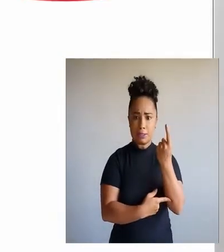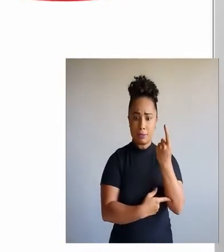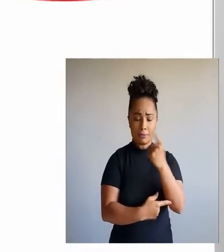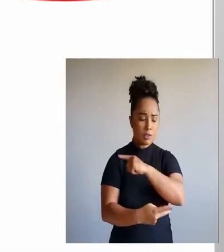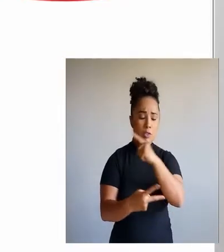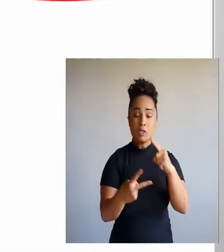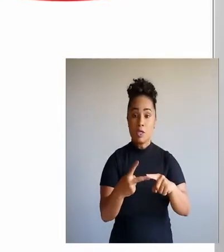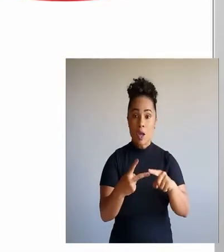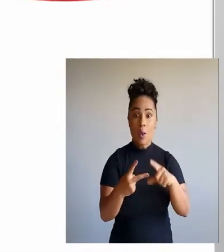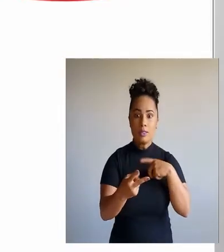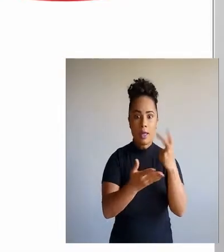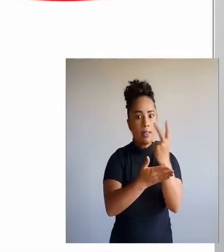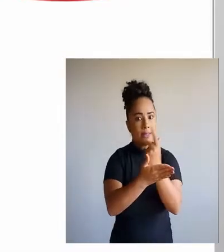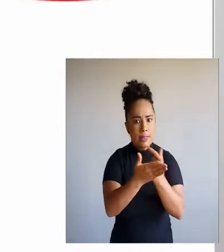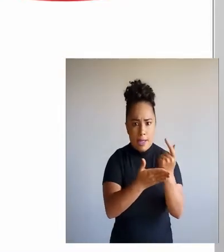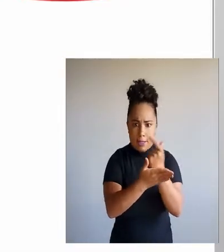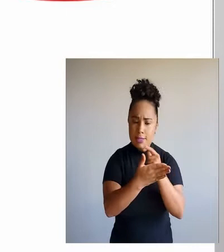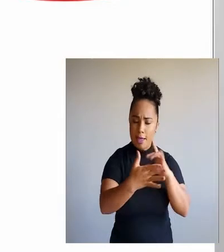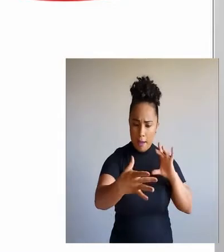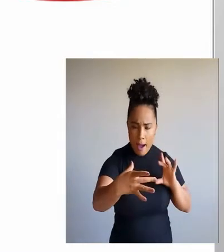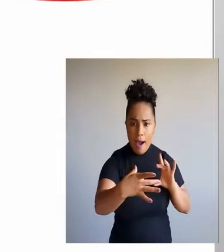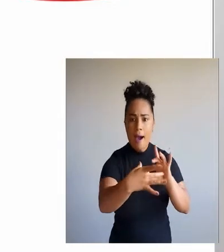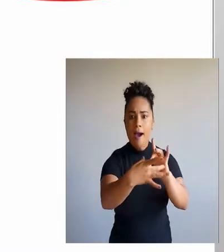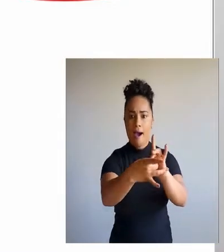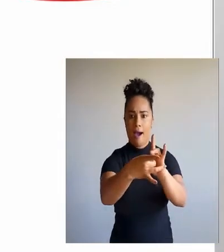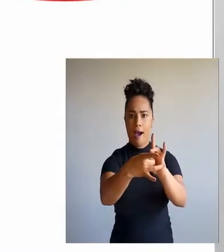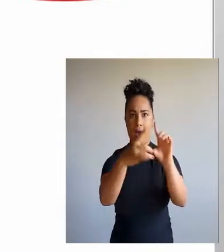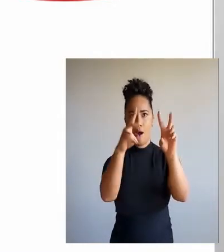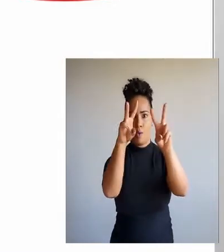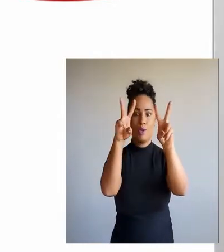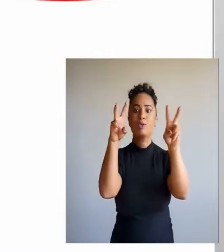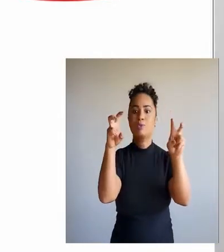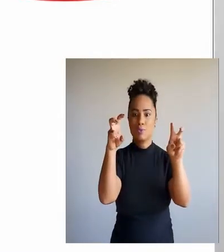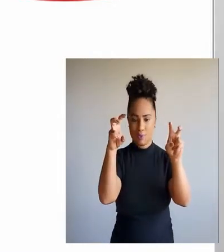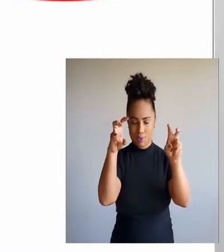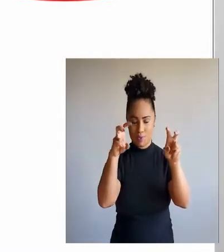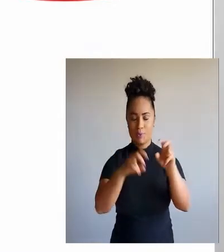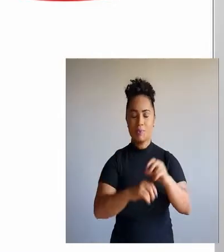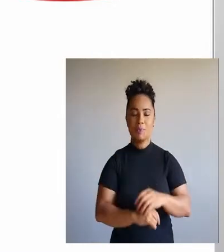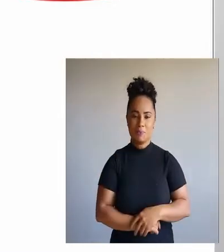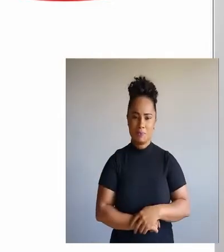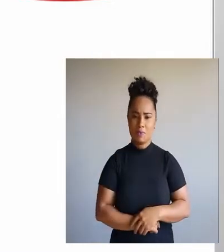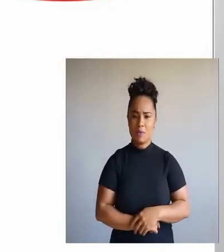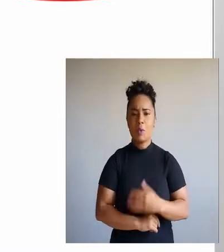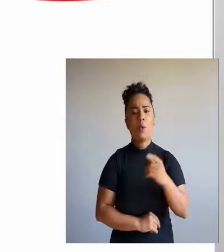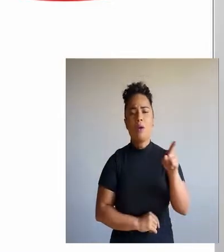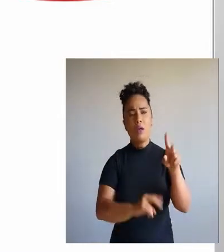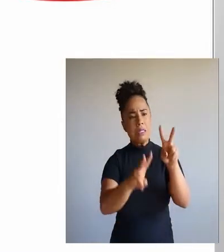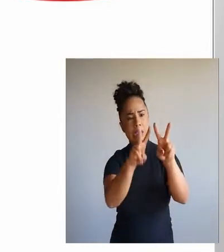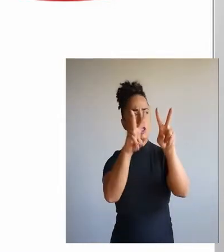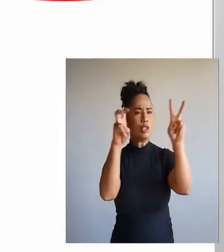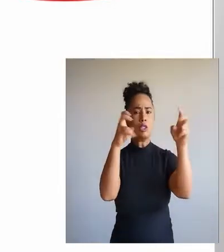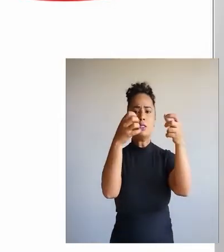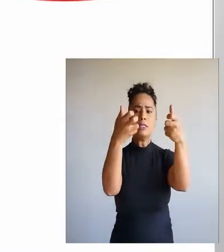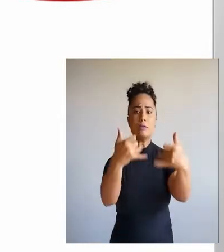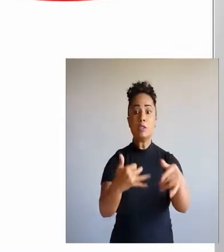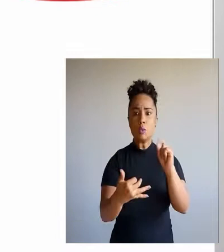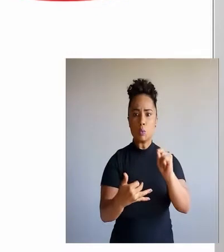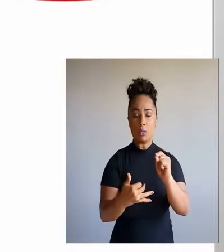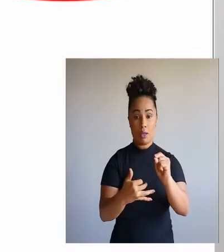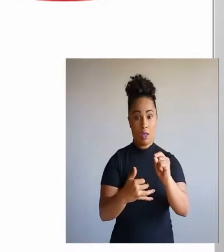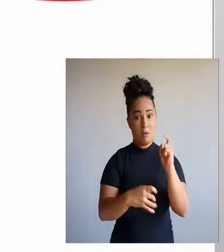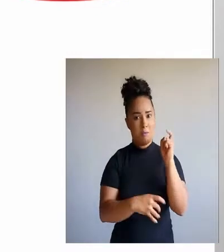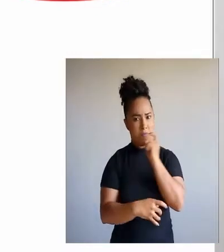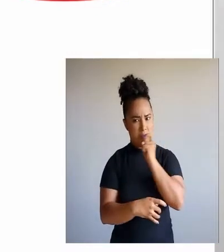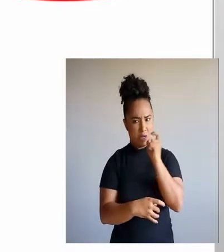uma imagem principal que tem a ver com a manchete, que é o título principal. O que diz a manchete?